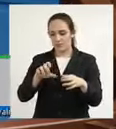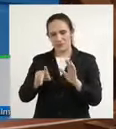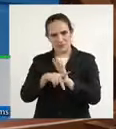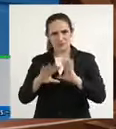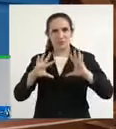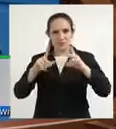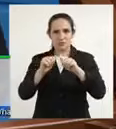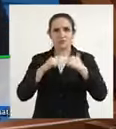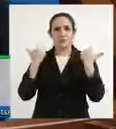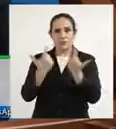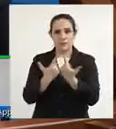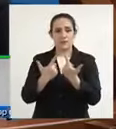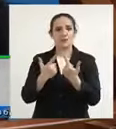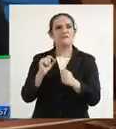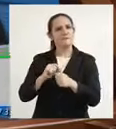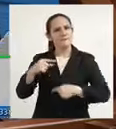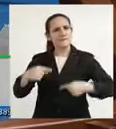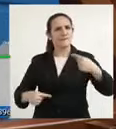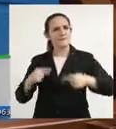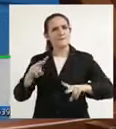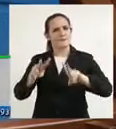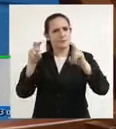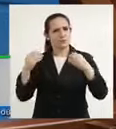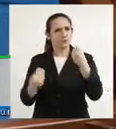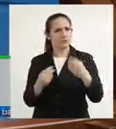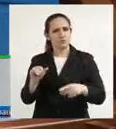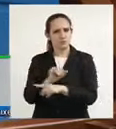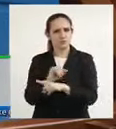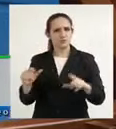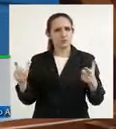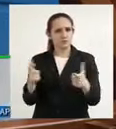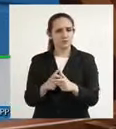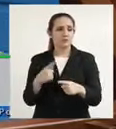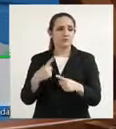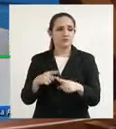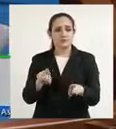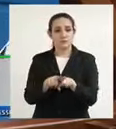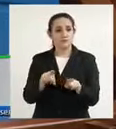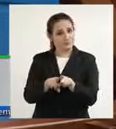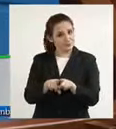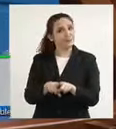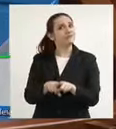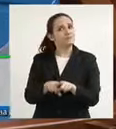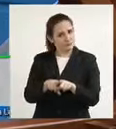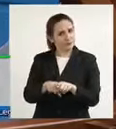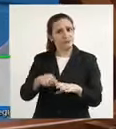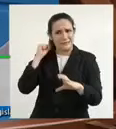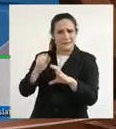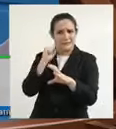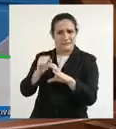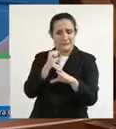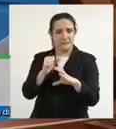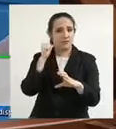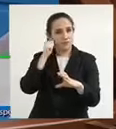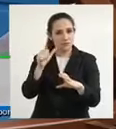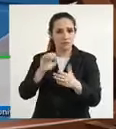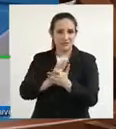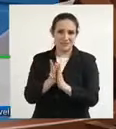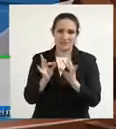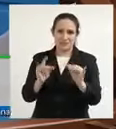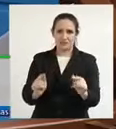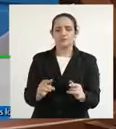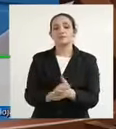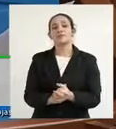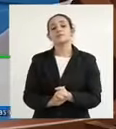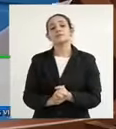essas discussões, mesmo porque o feminicídio tem aumentado também de maneira assustadora. Só para você ter